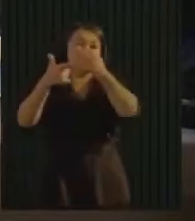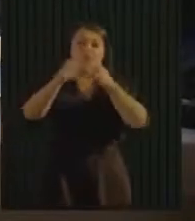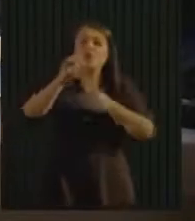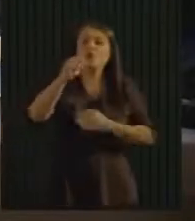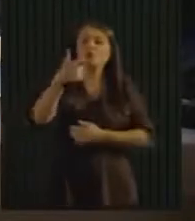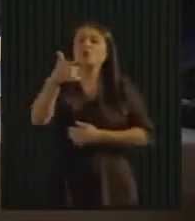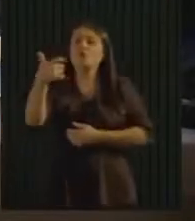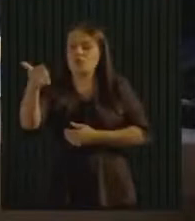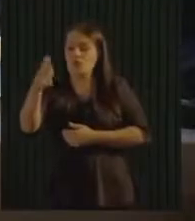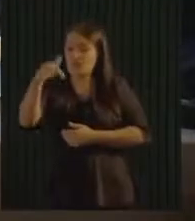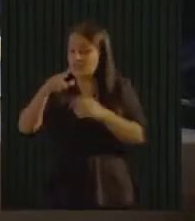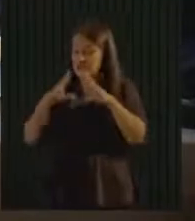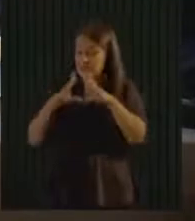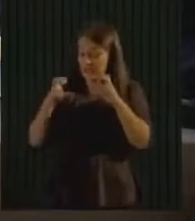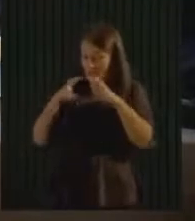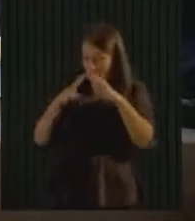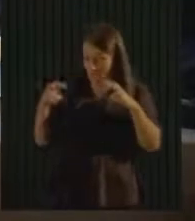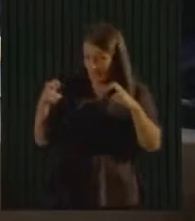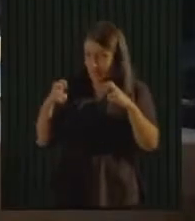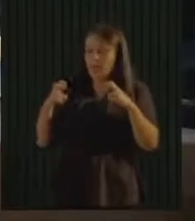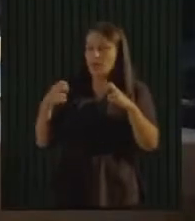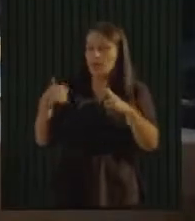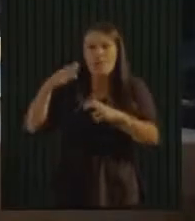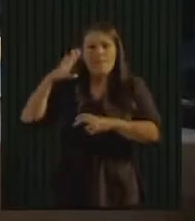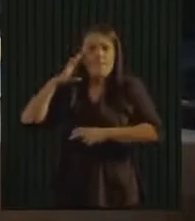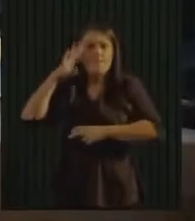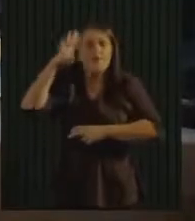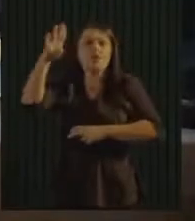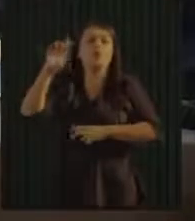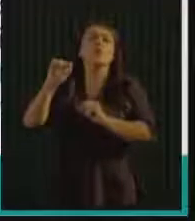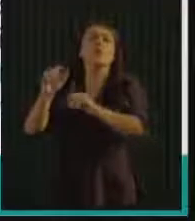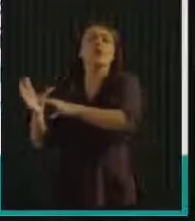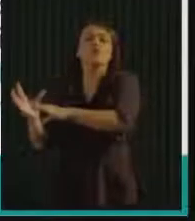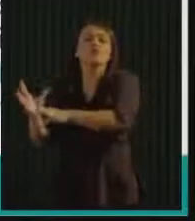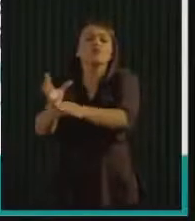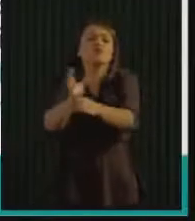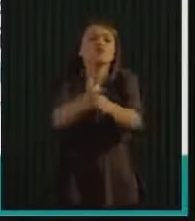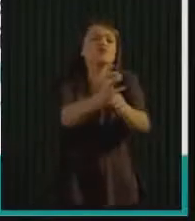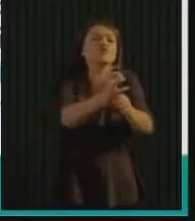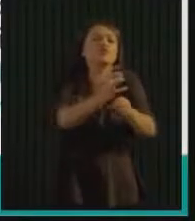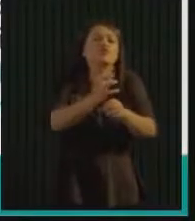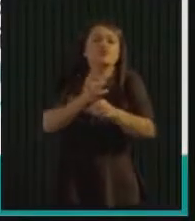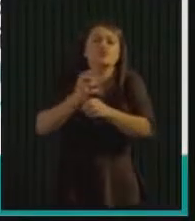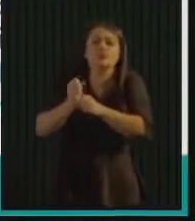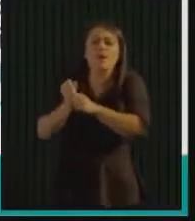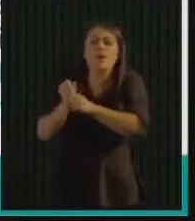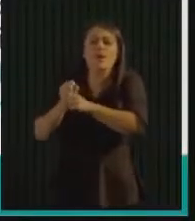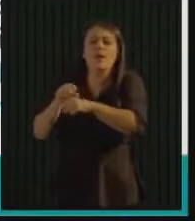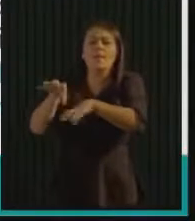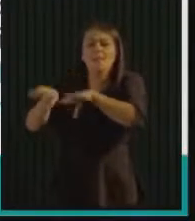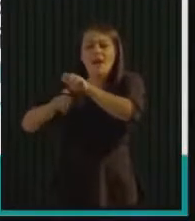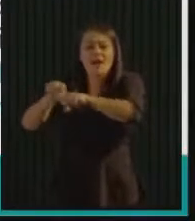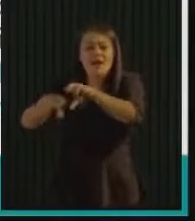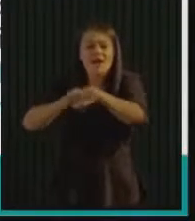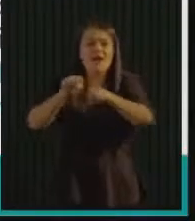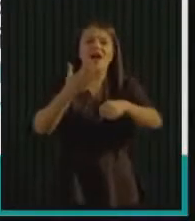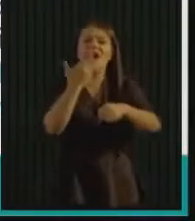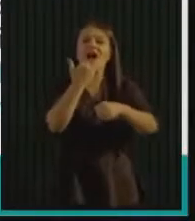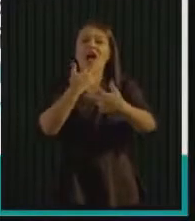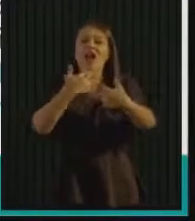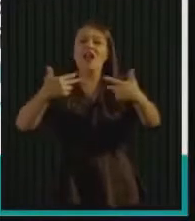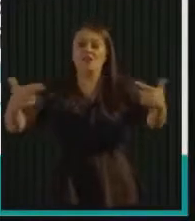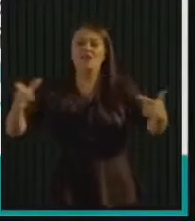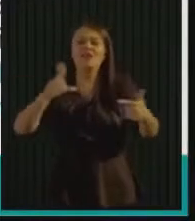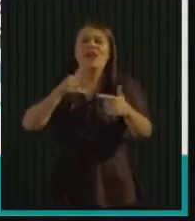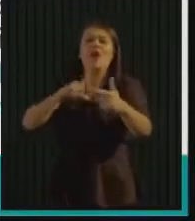Florianópolis colocou a coleta monomaterial de alimentos orgânicos. Importante. A gente começou por grandes condomínios,